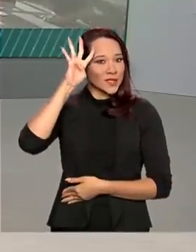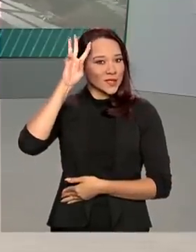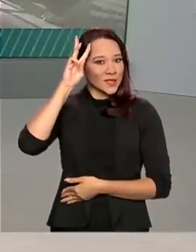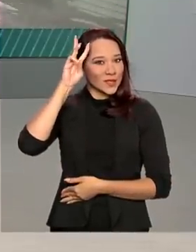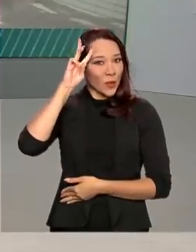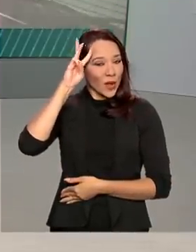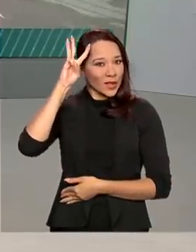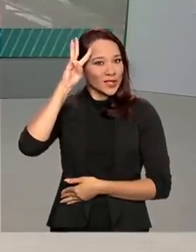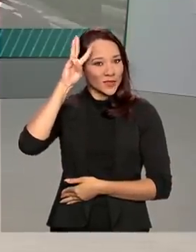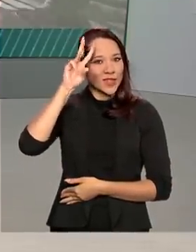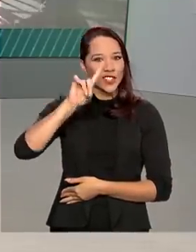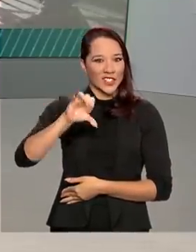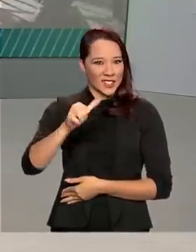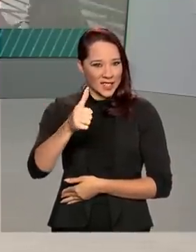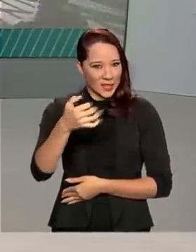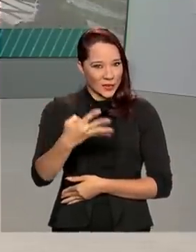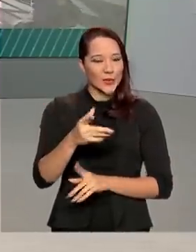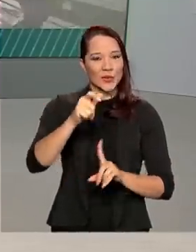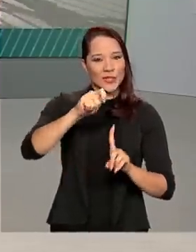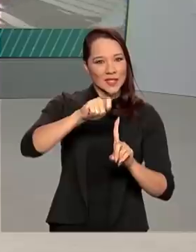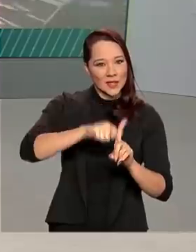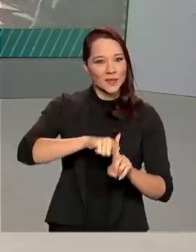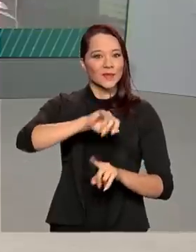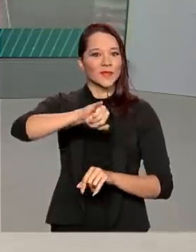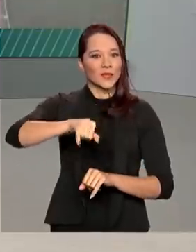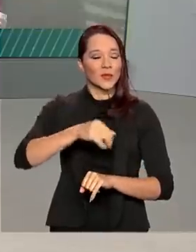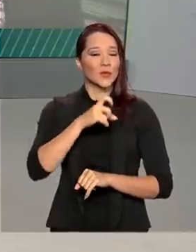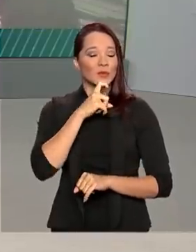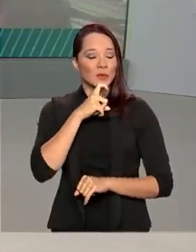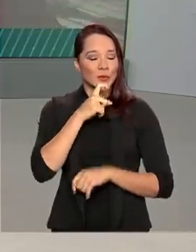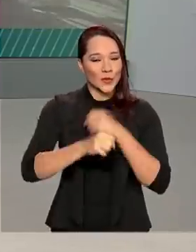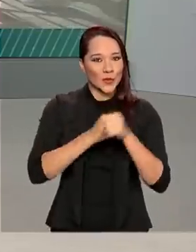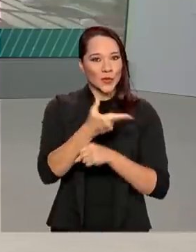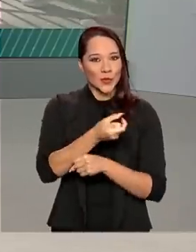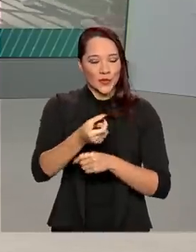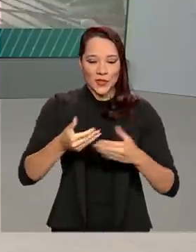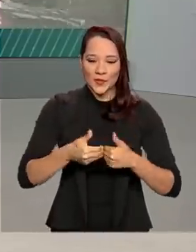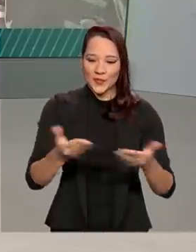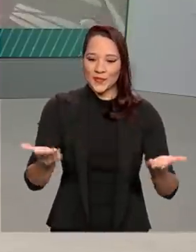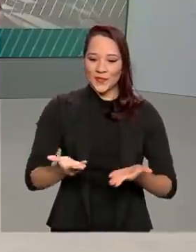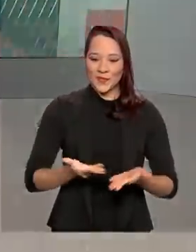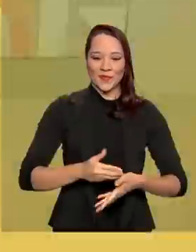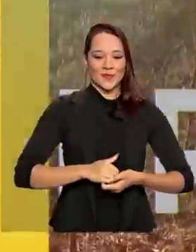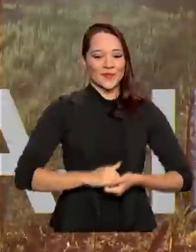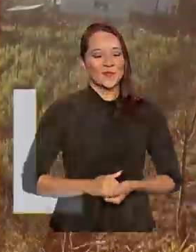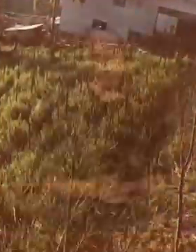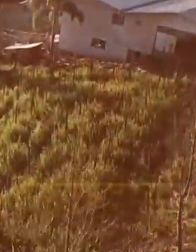é terça-feira, 14 de julho de 2020. O Brasil em Dia começa agora.